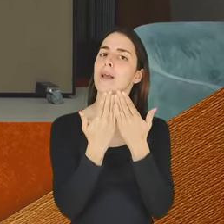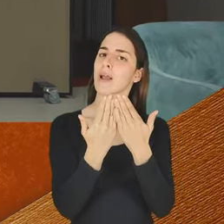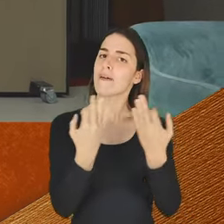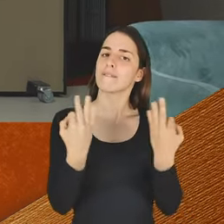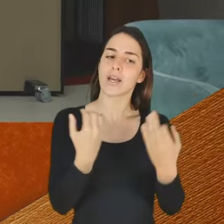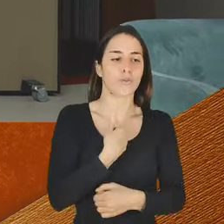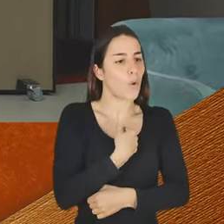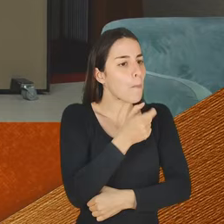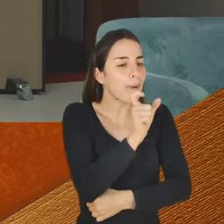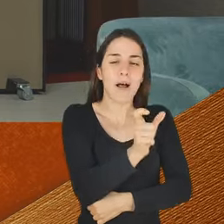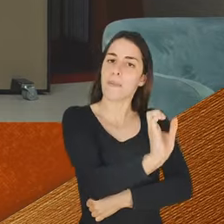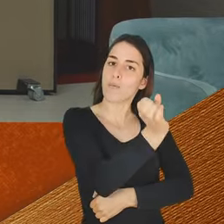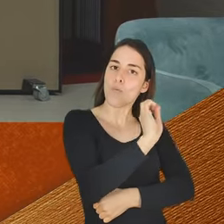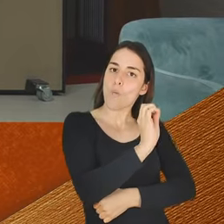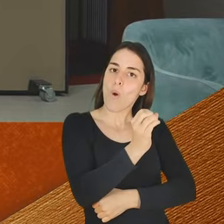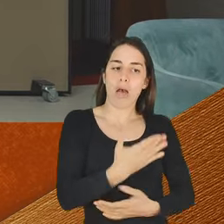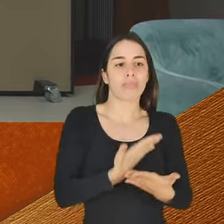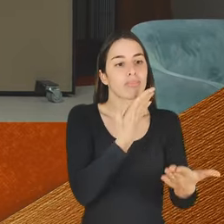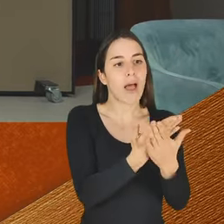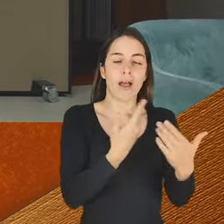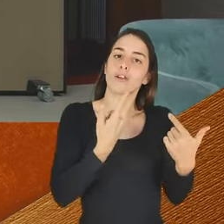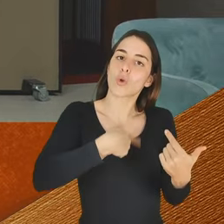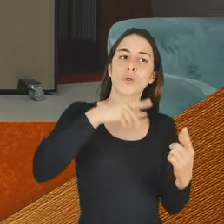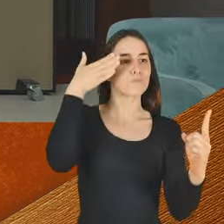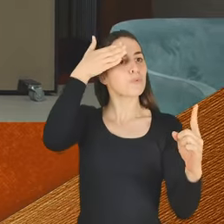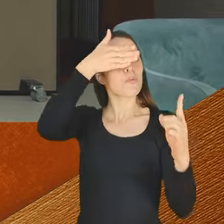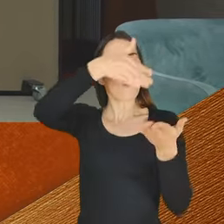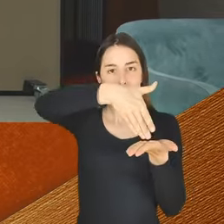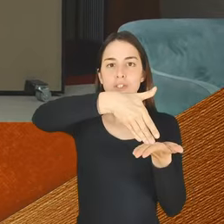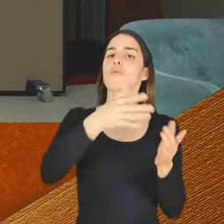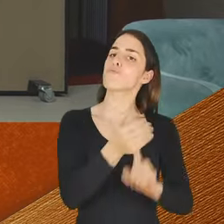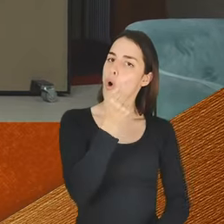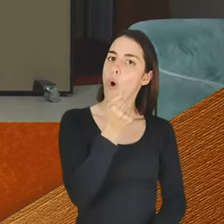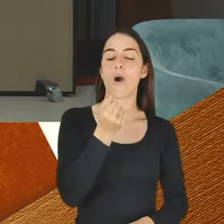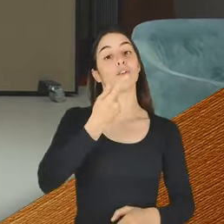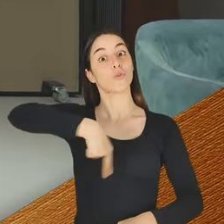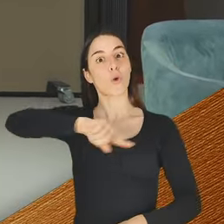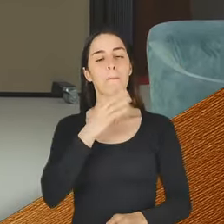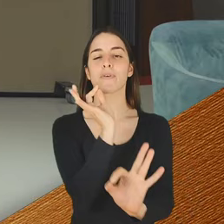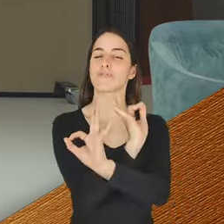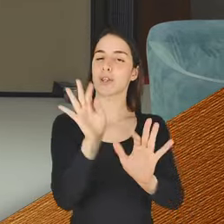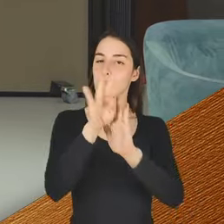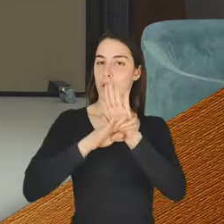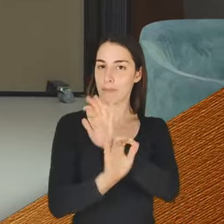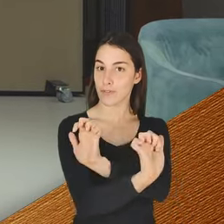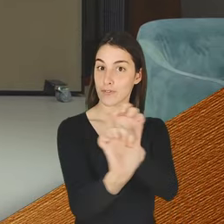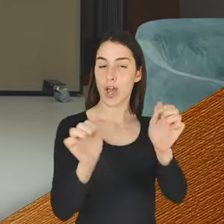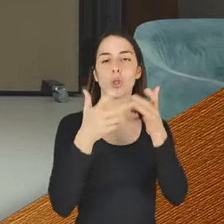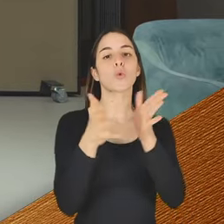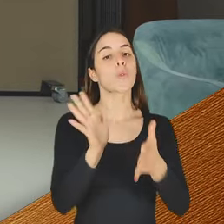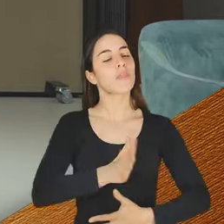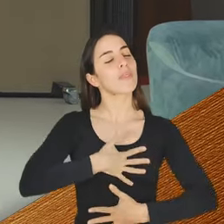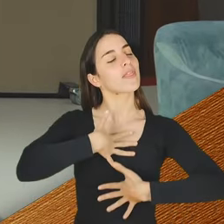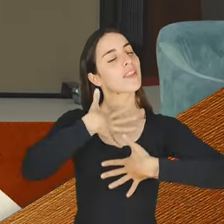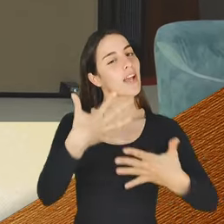palavras, faz-nos sentir que estamos aqui a cumprir um propósito. É verdade, sim. Temos um belo programa para vocês, todo ele dedicado ao